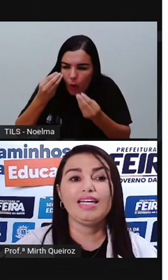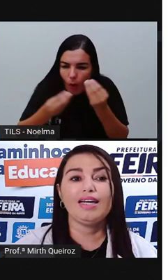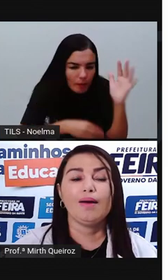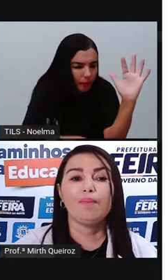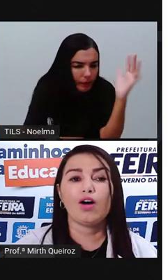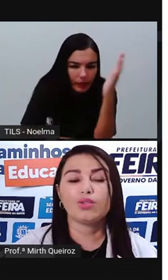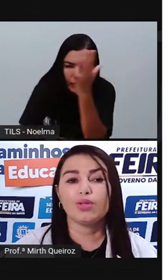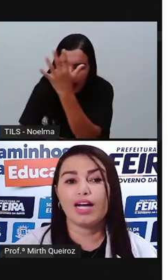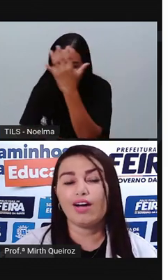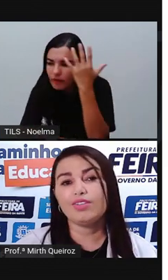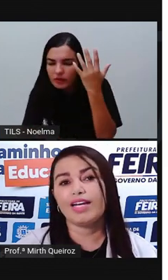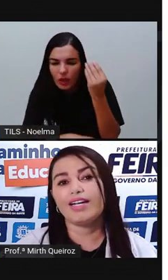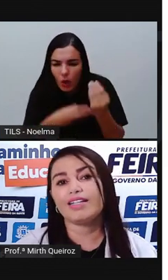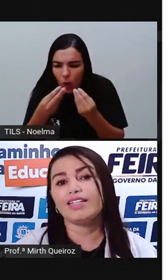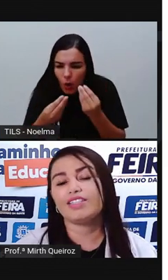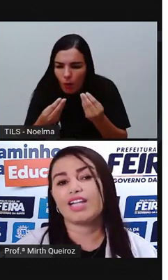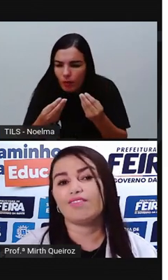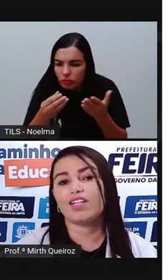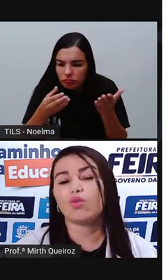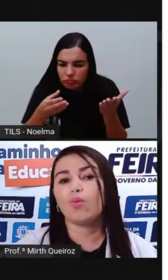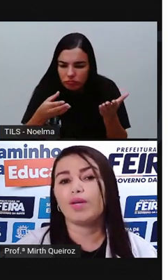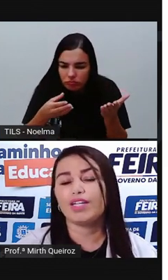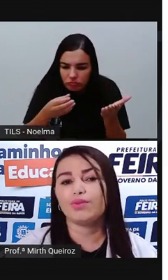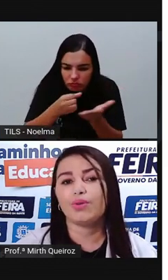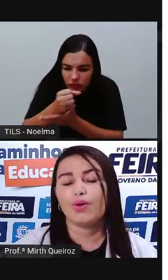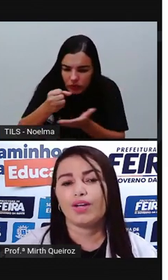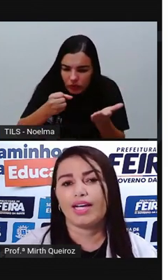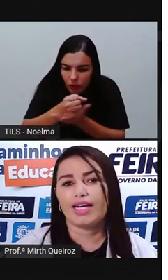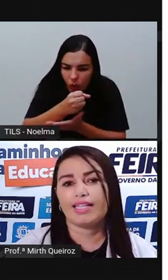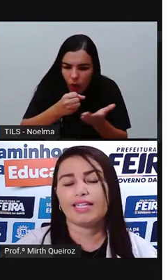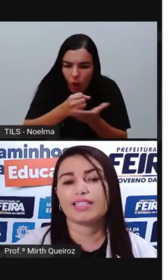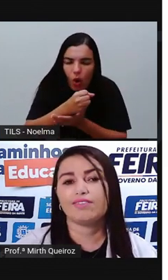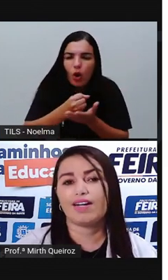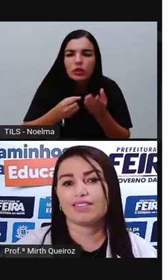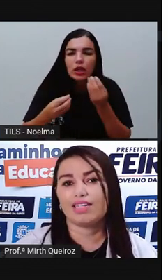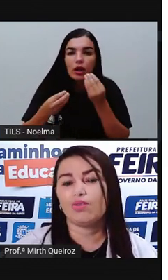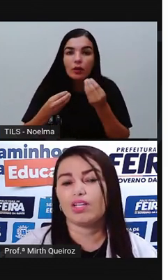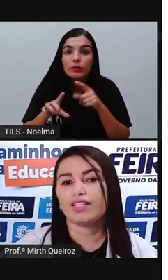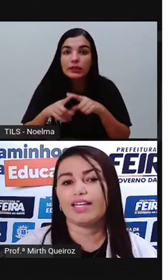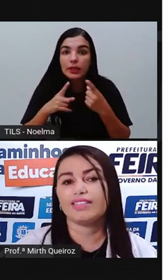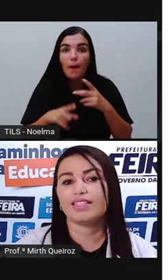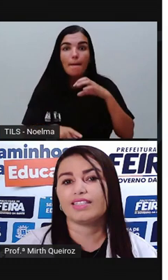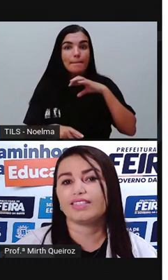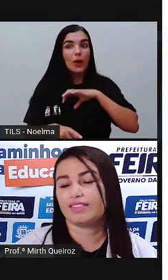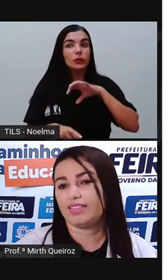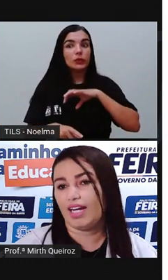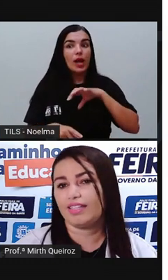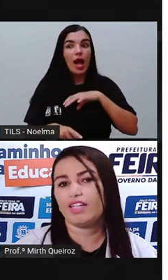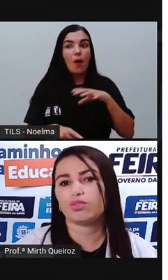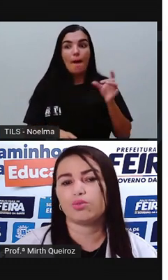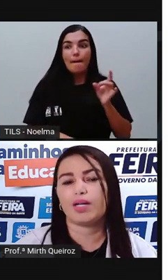e Portugal, né? Que estava aí com medo dessa invasão holandesa deles aqui dentro do Brasil,